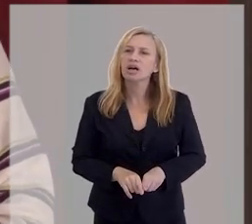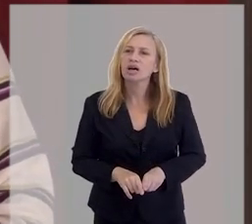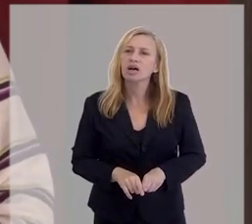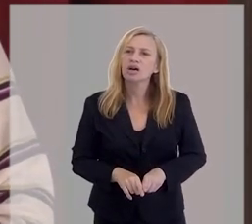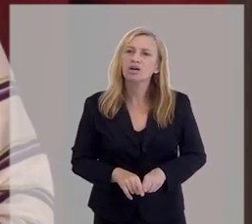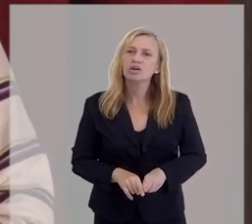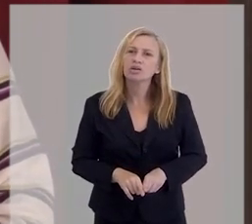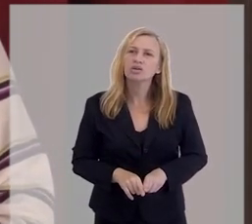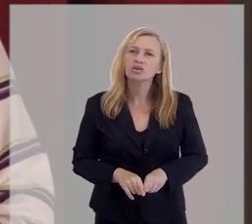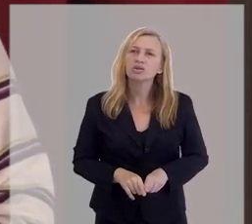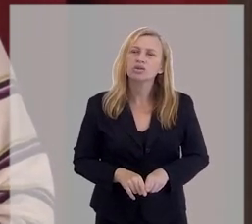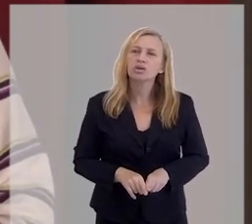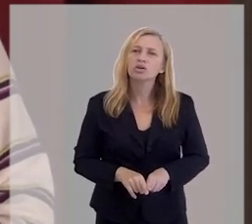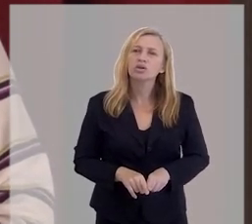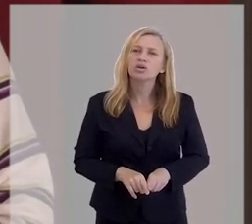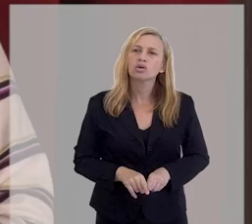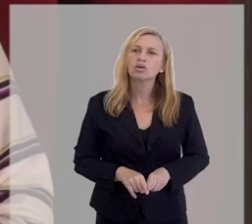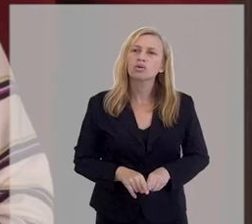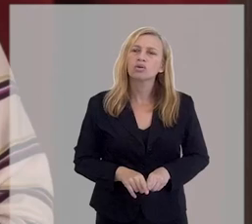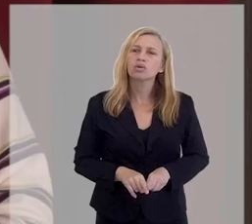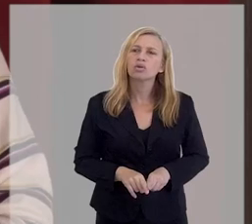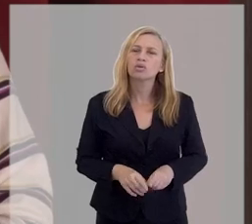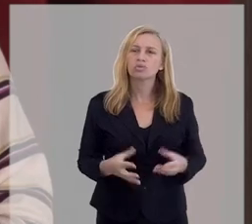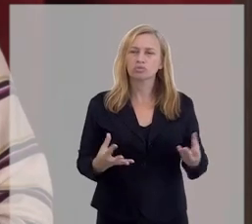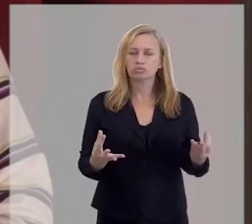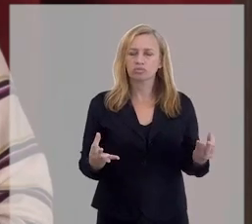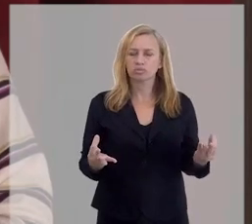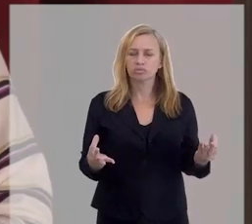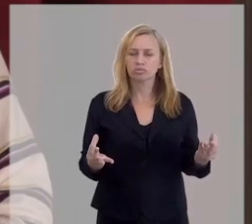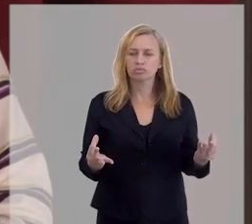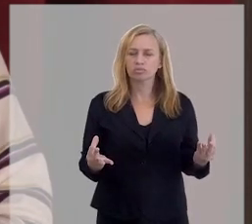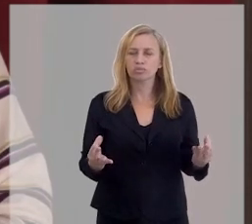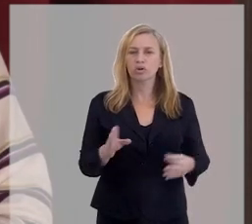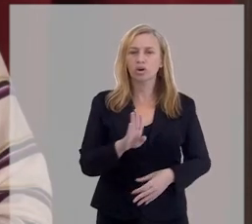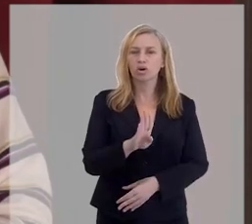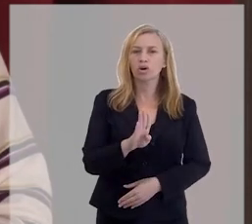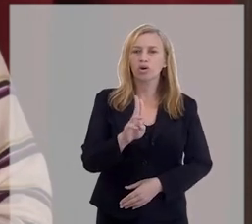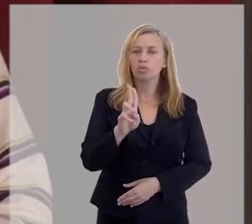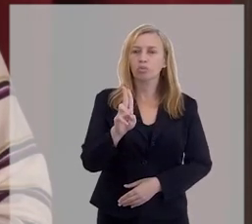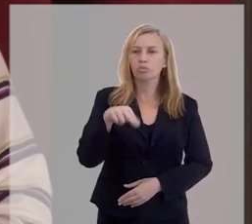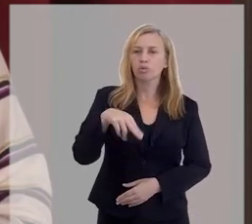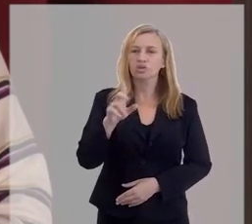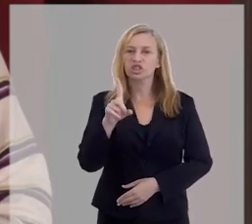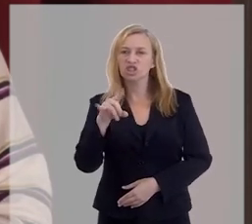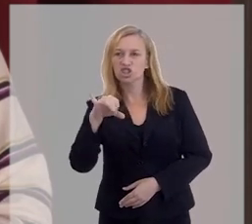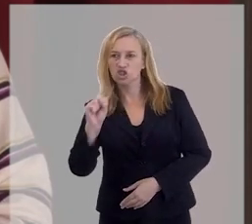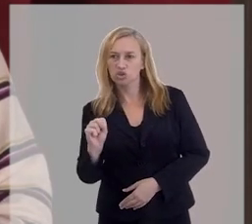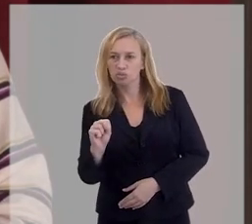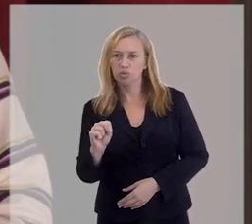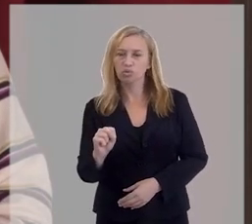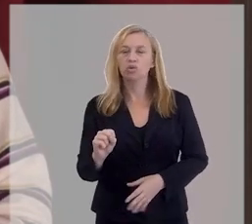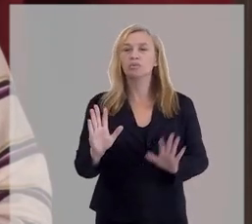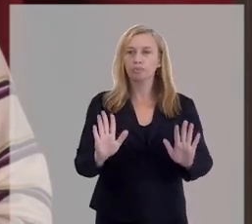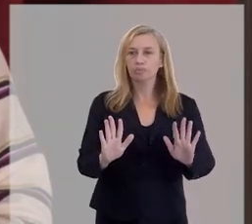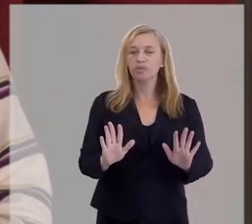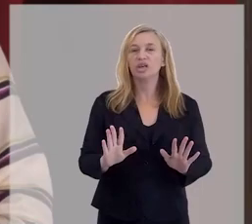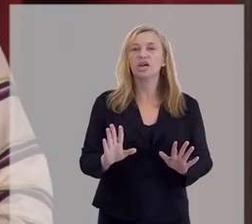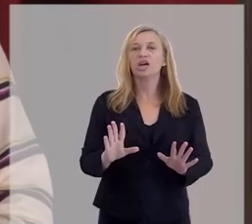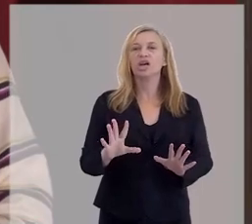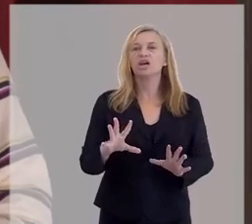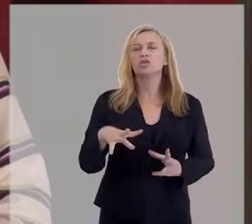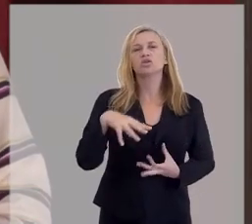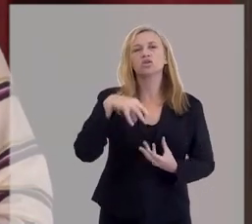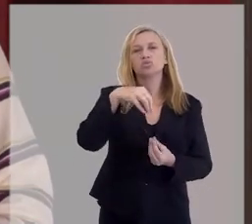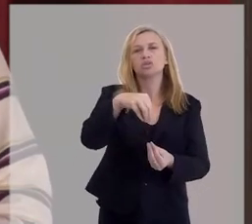budismo, pela filosofia budista. Quer dizer, o espiritismo, ele